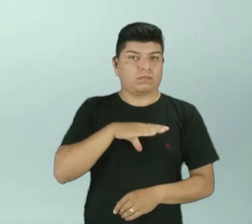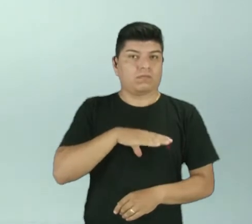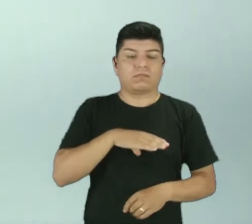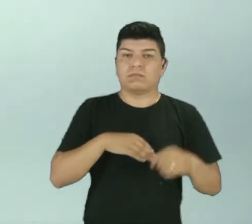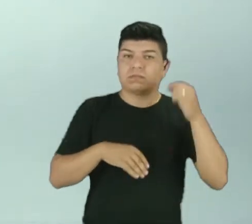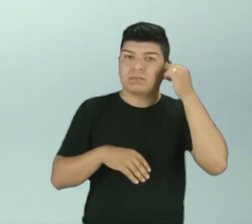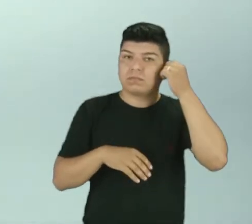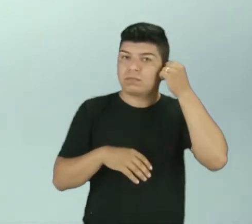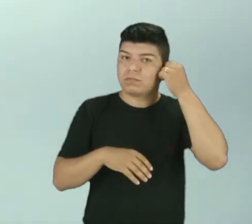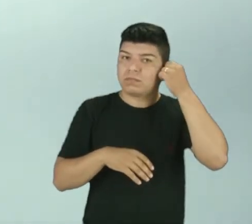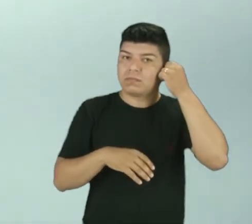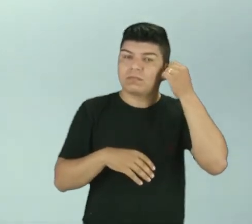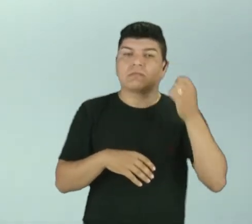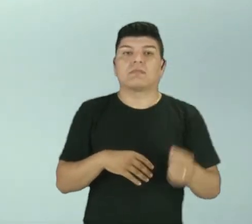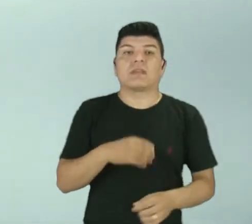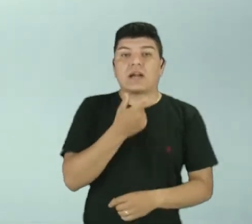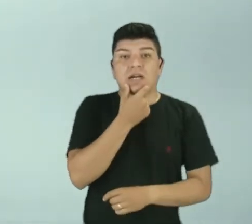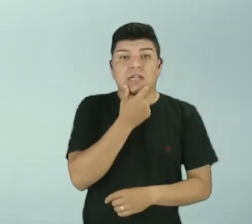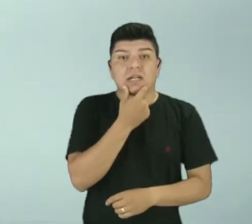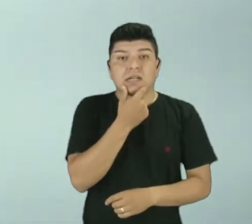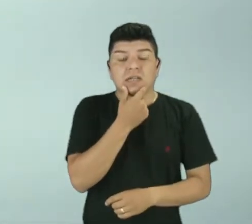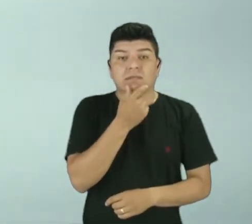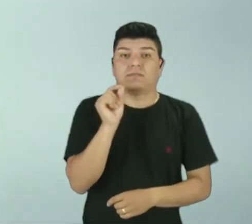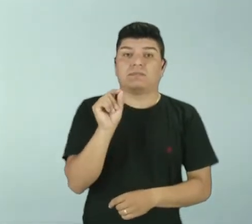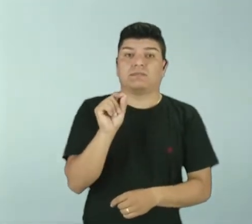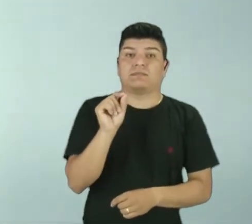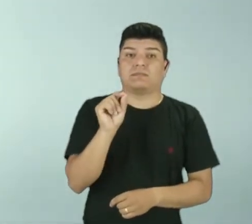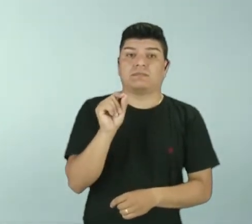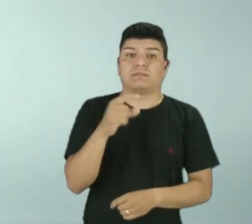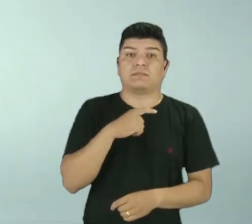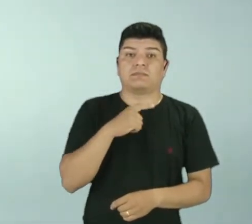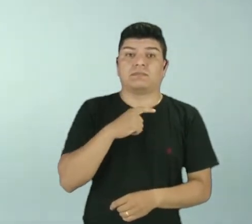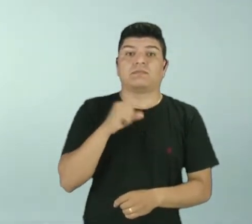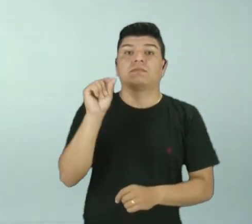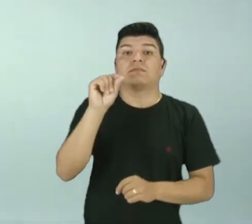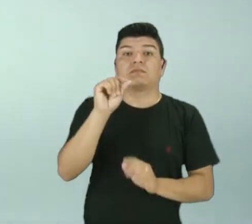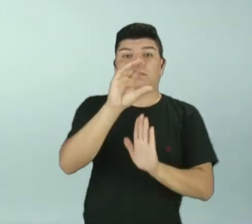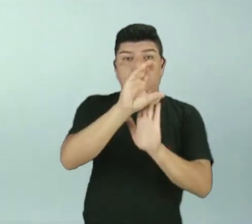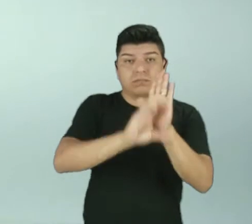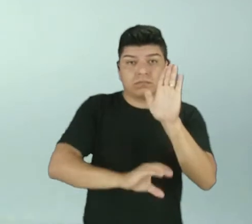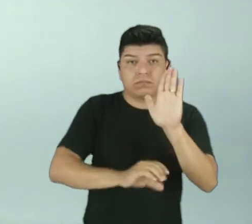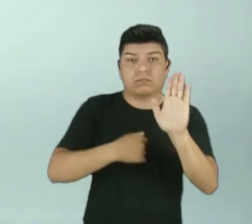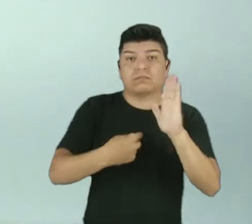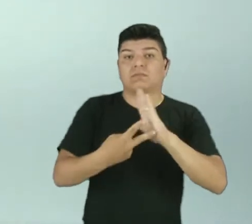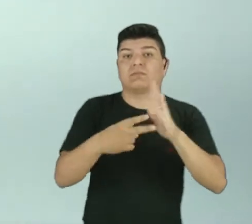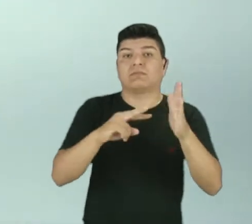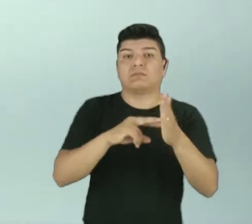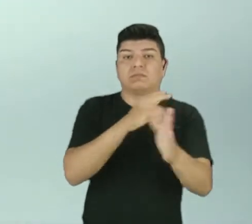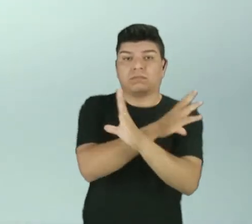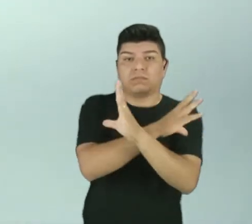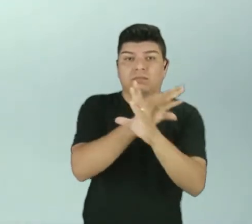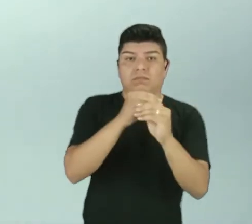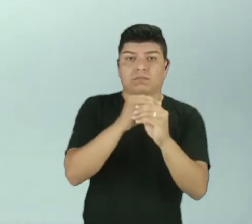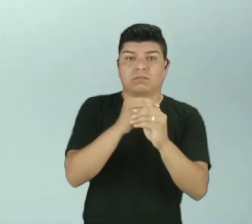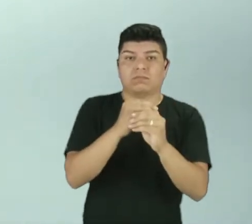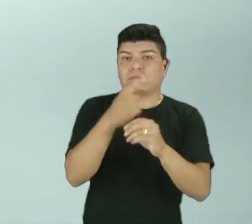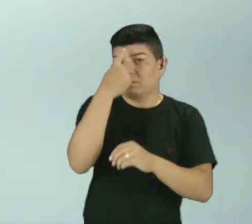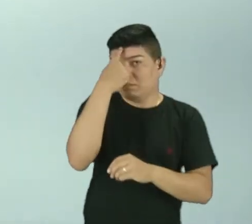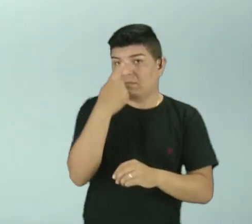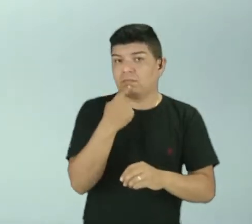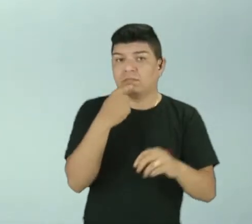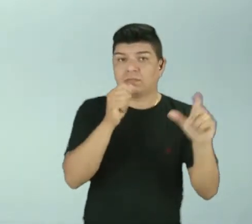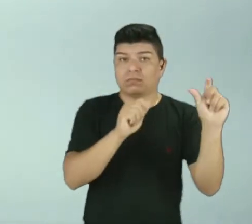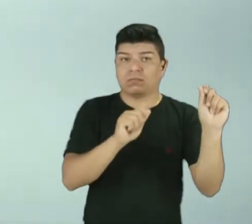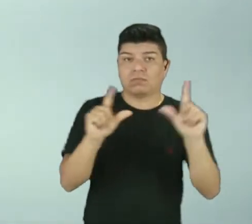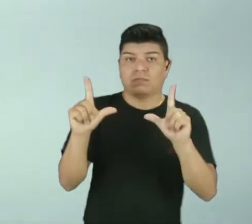definir em inglês, primeiro vamos ter um conceito do que são essas conjunções. Aí na tela, você pode